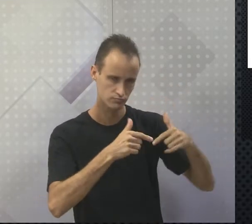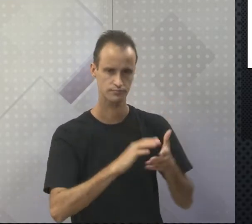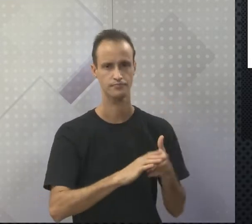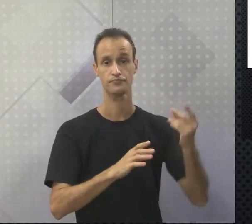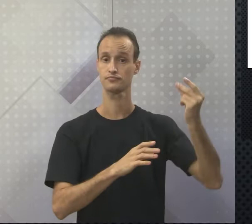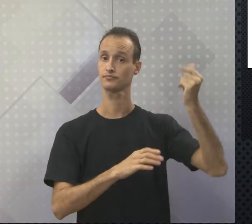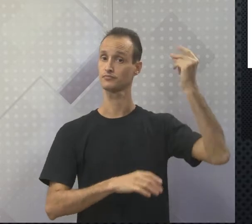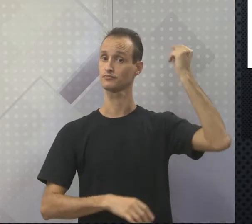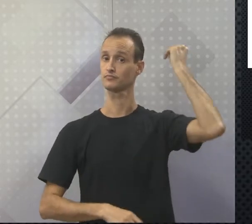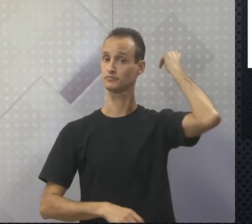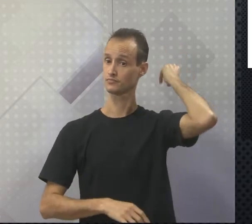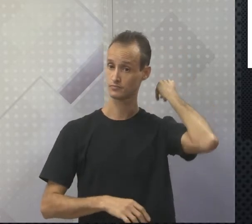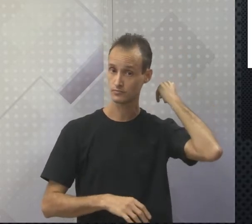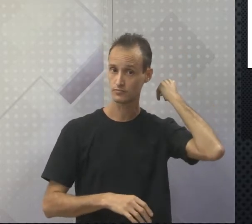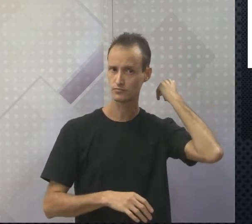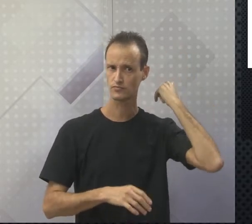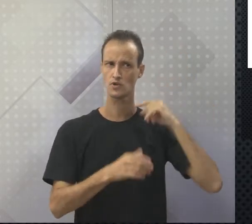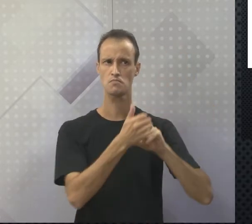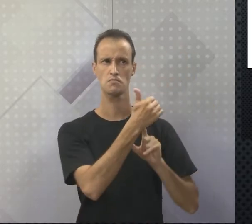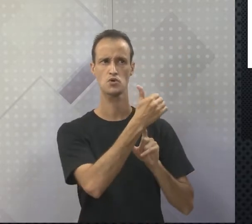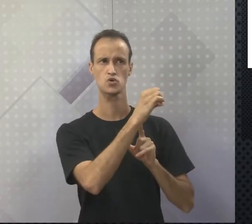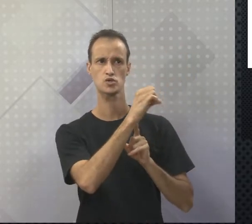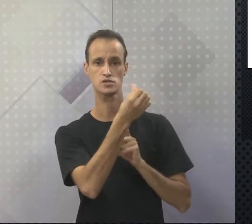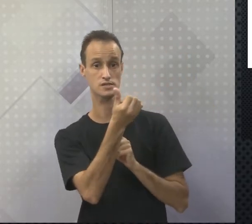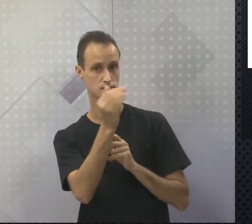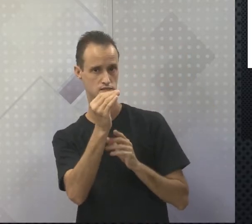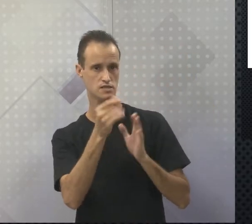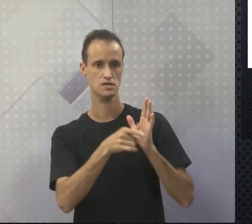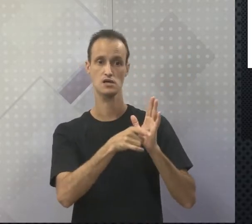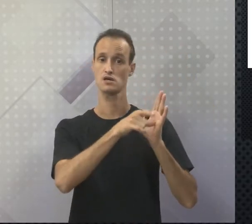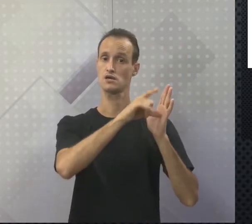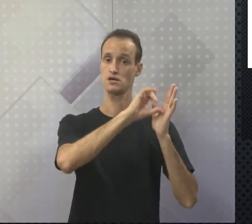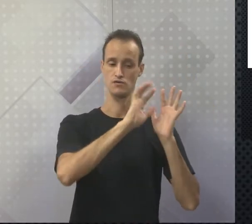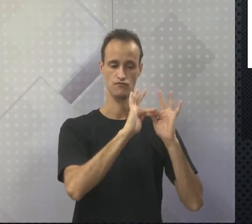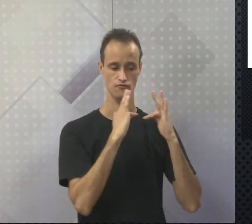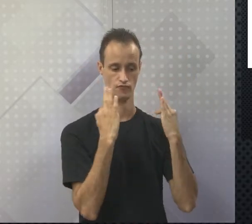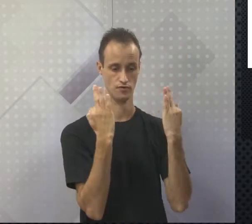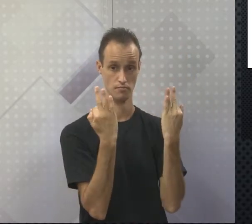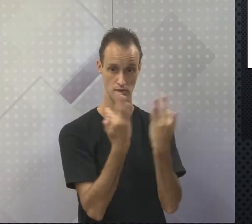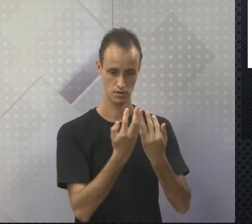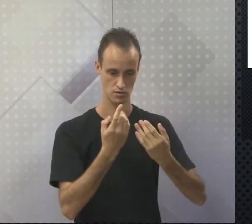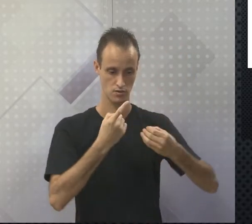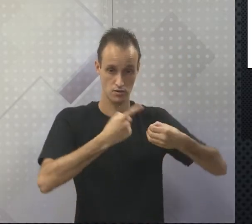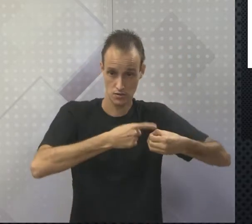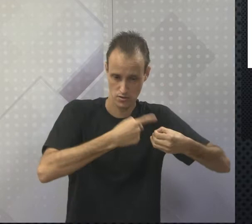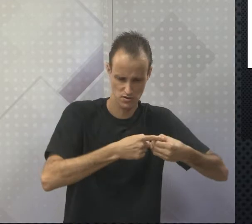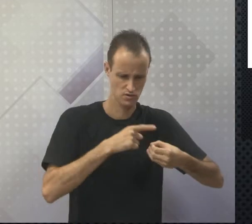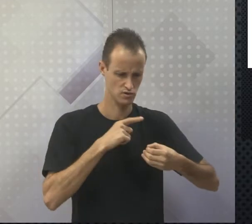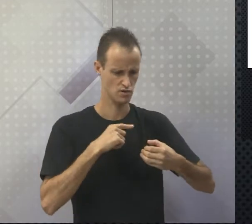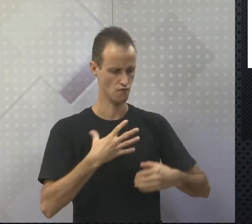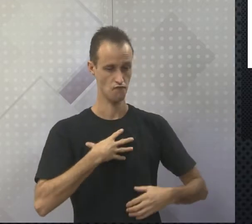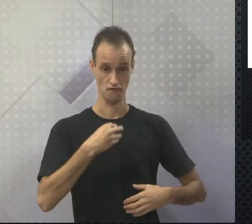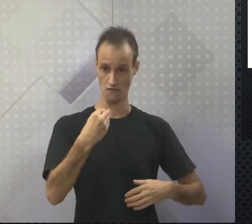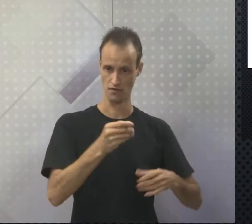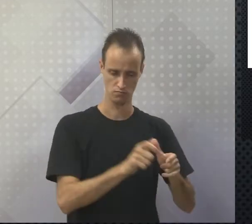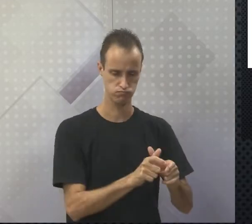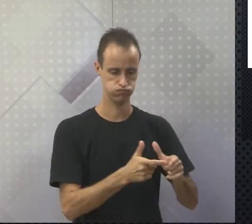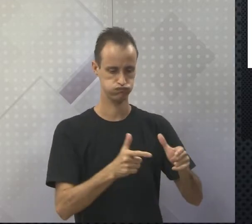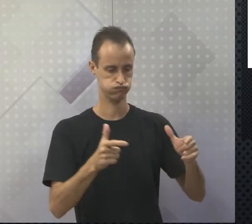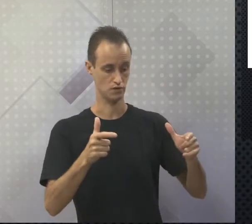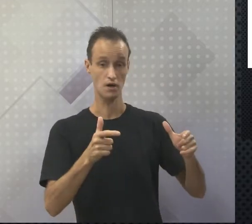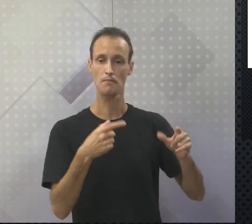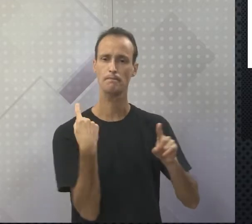desde a década de 1960 para trás, as famílias rurais tinham uma grande quantidade de filhos. Por quê?